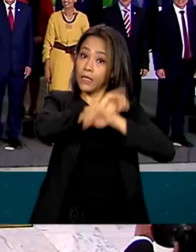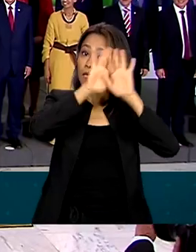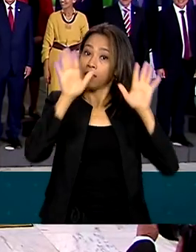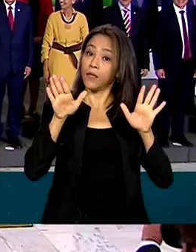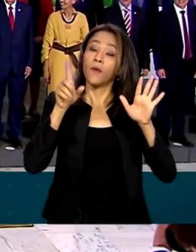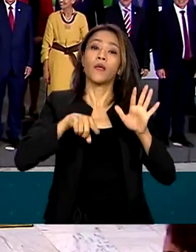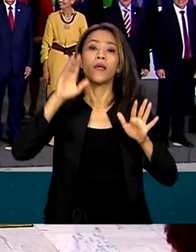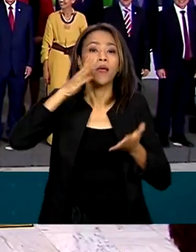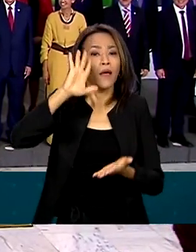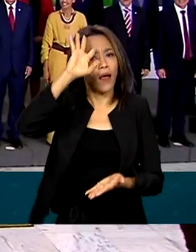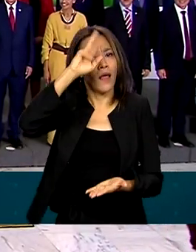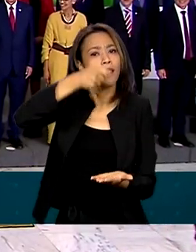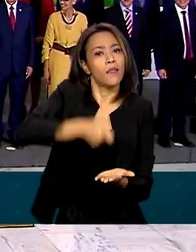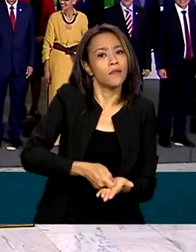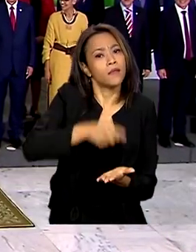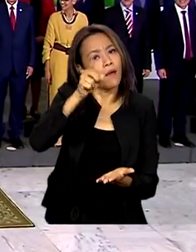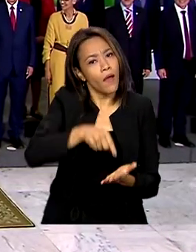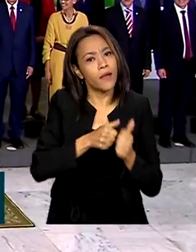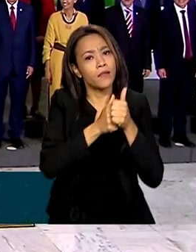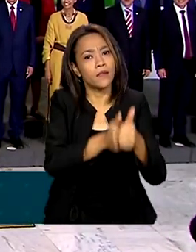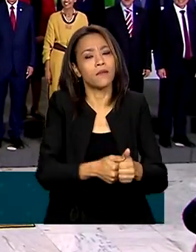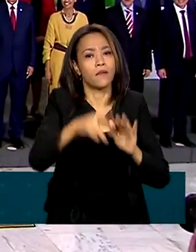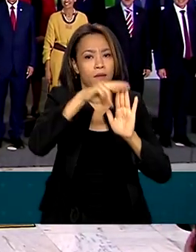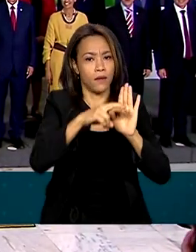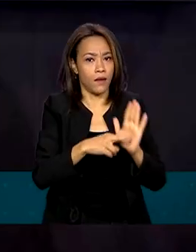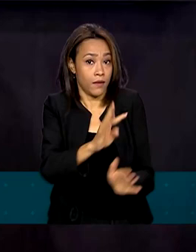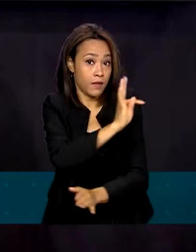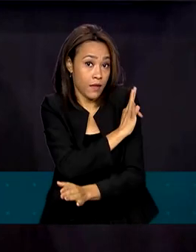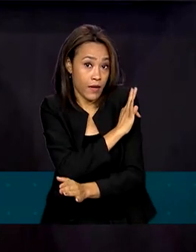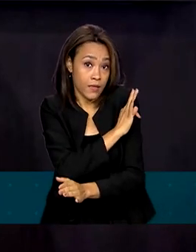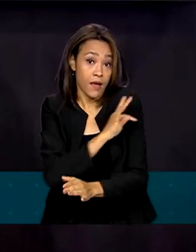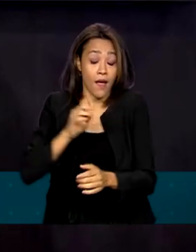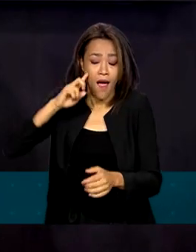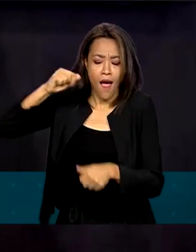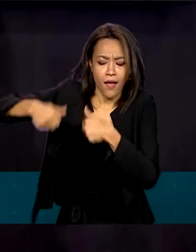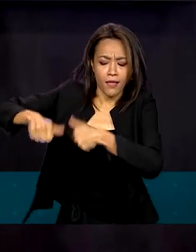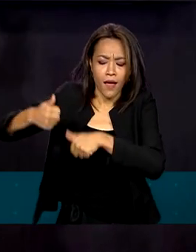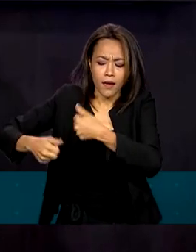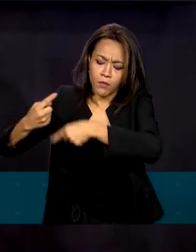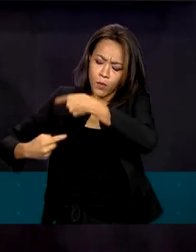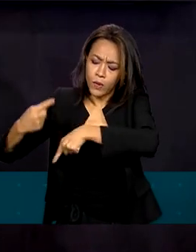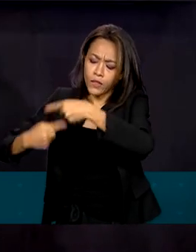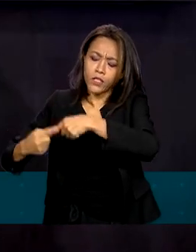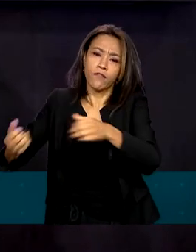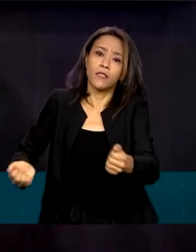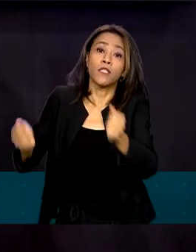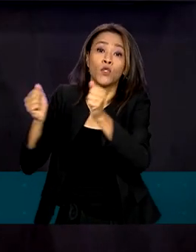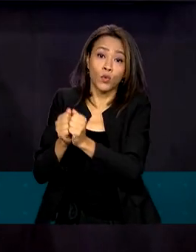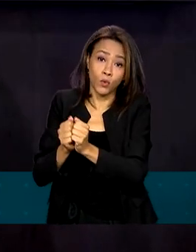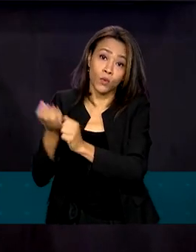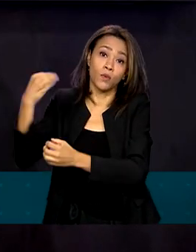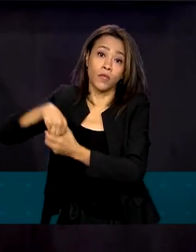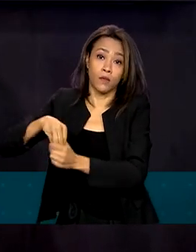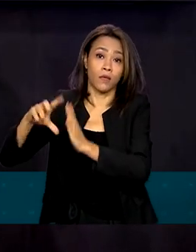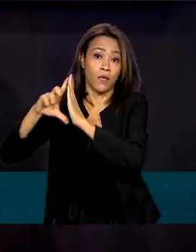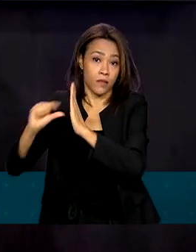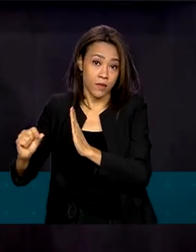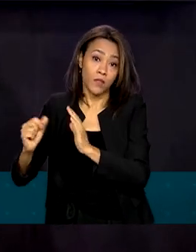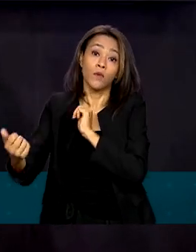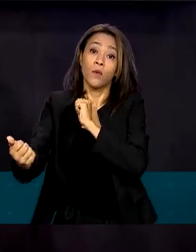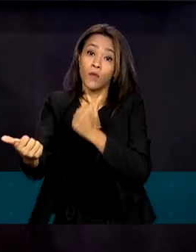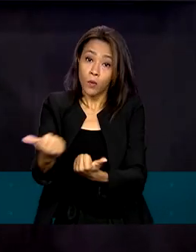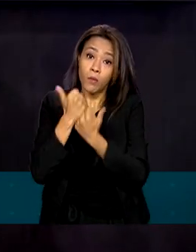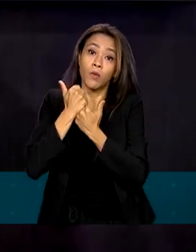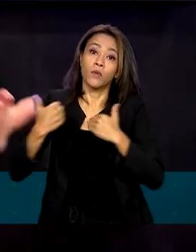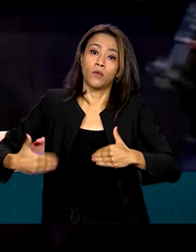pasta serão técnicas e que as análises políticas serão dadas em conjunto com a Casa Civil e demais ministérios. Nós